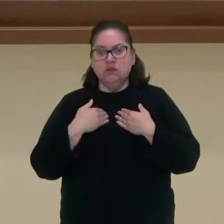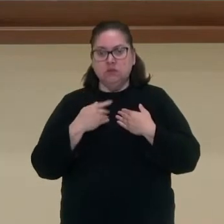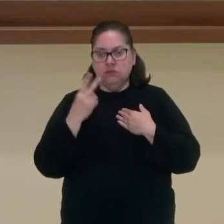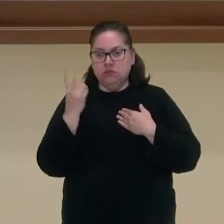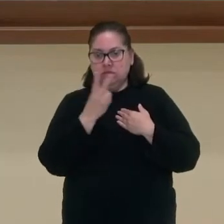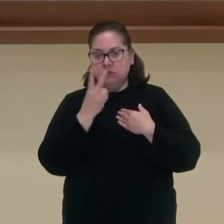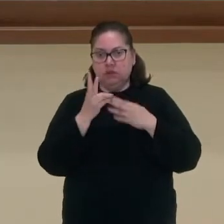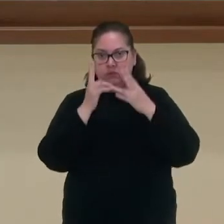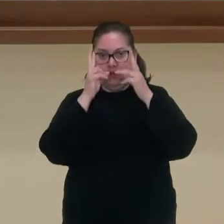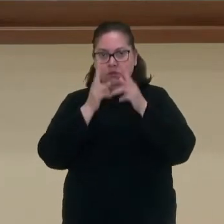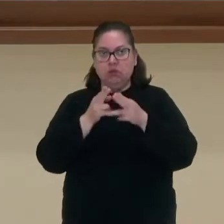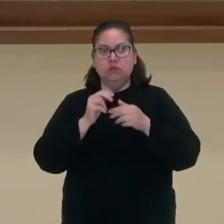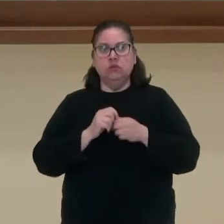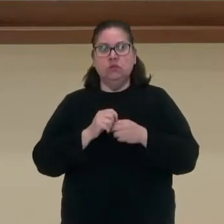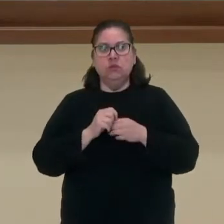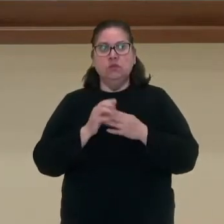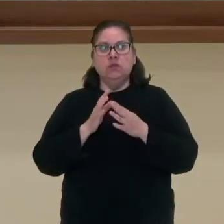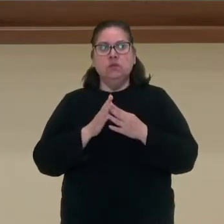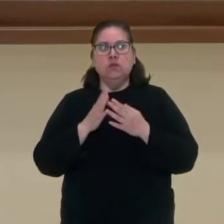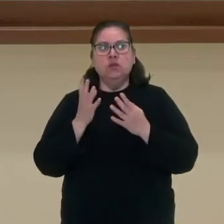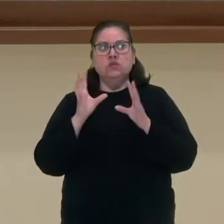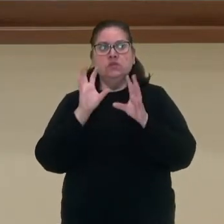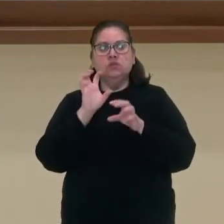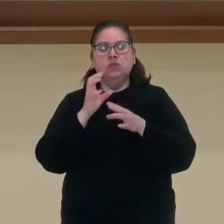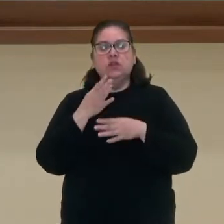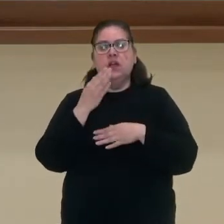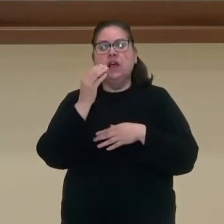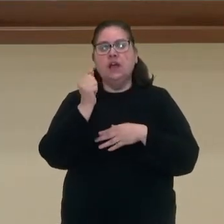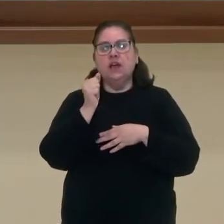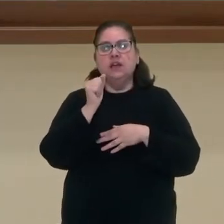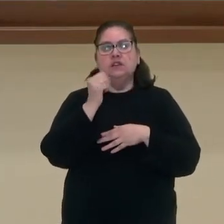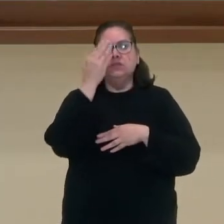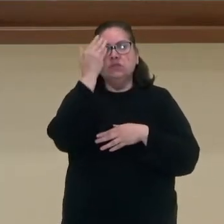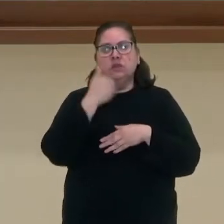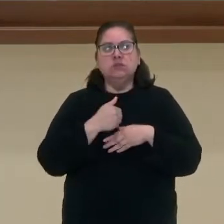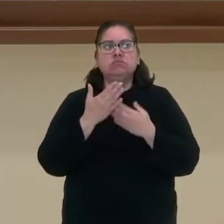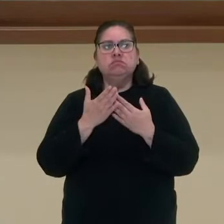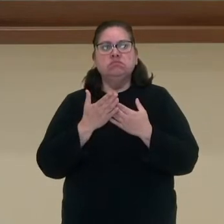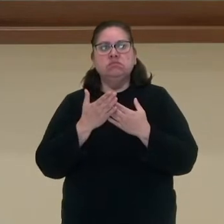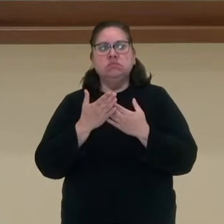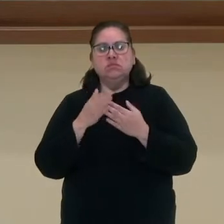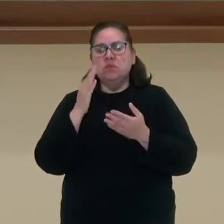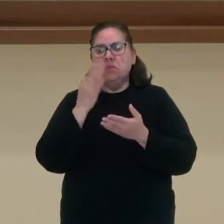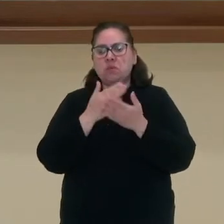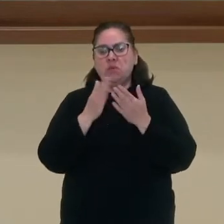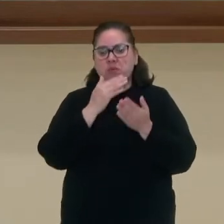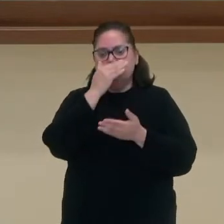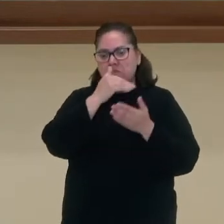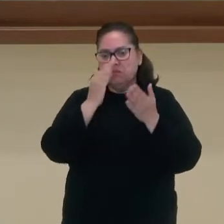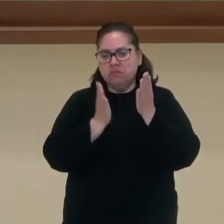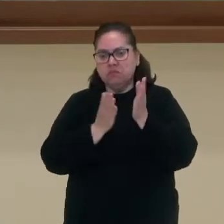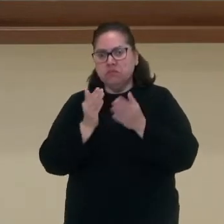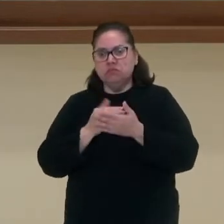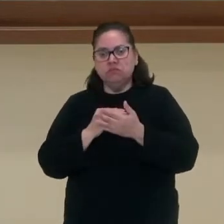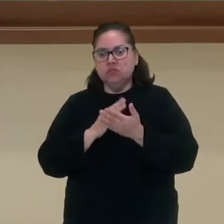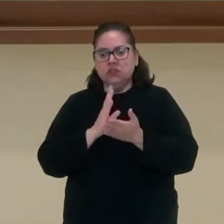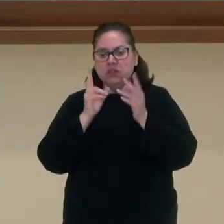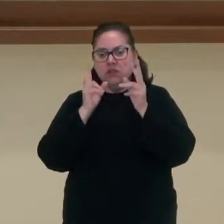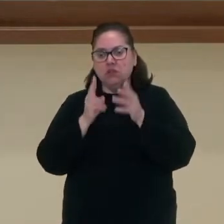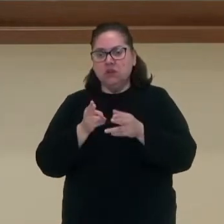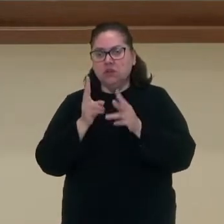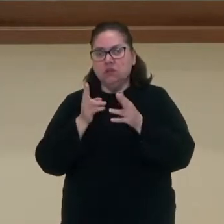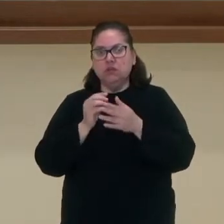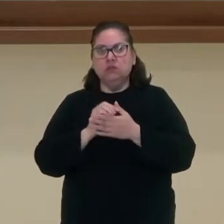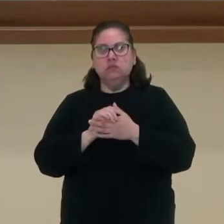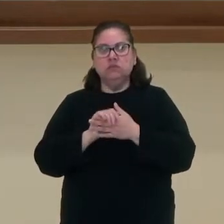tenho dois lados iguais. As esponjas, elas são assimétricas, se eu cortar elas em qualquer posição, eu não vou ter os dois